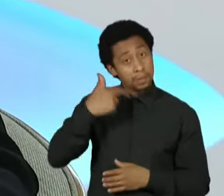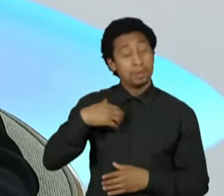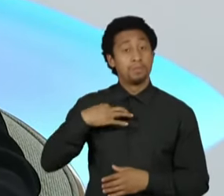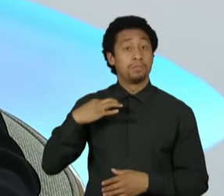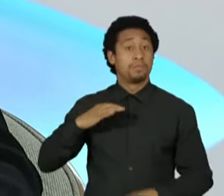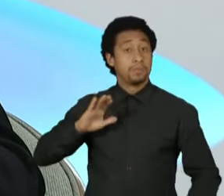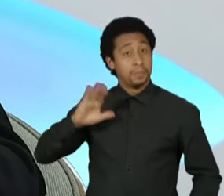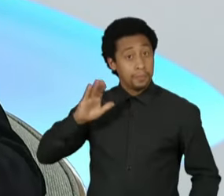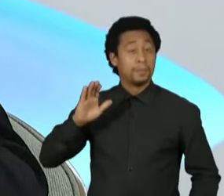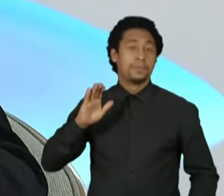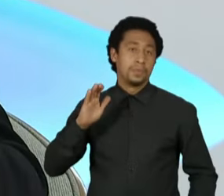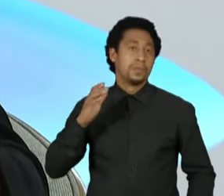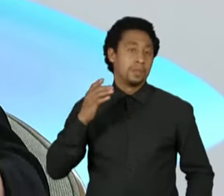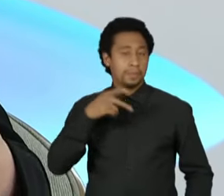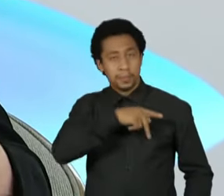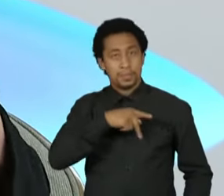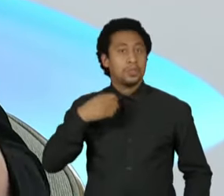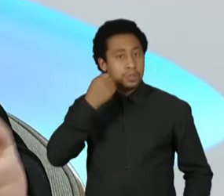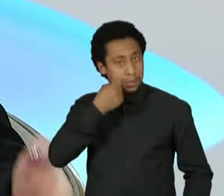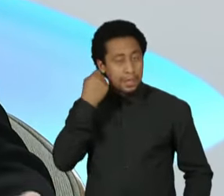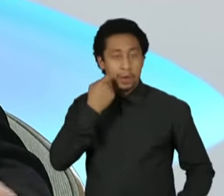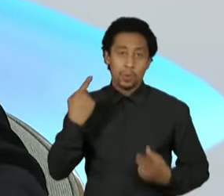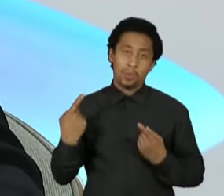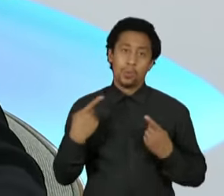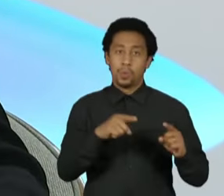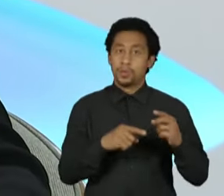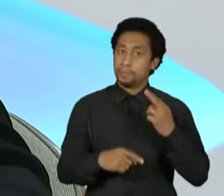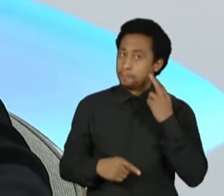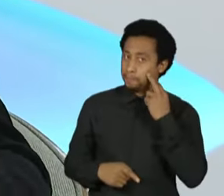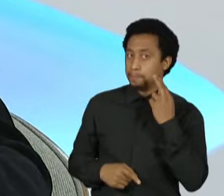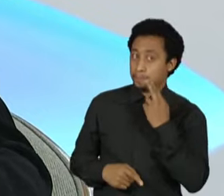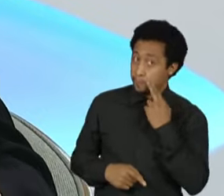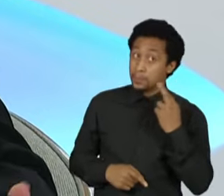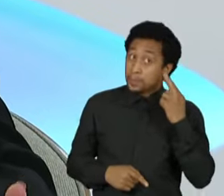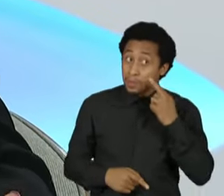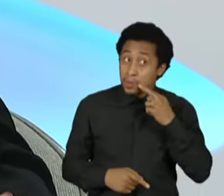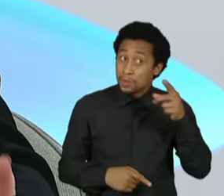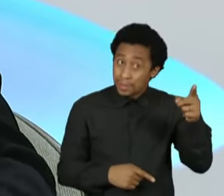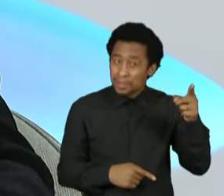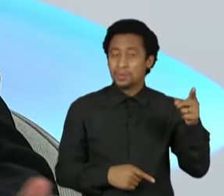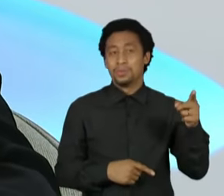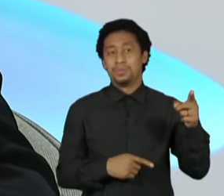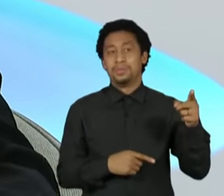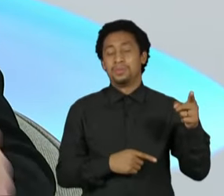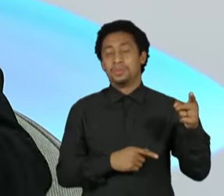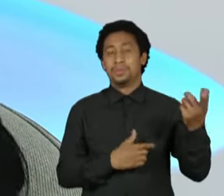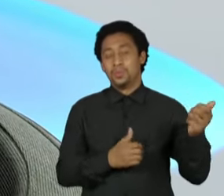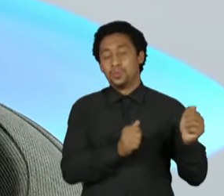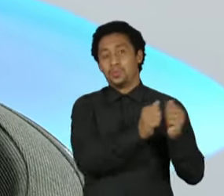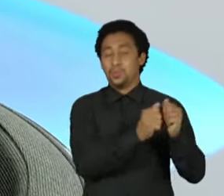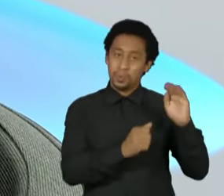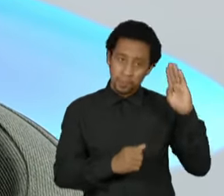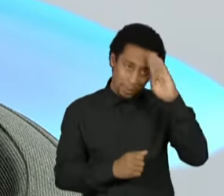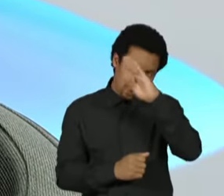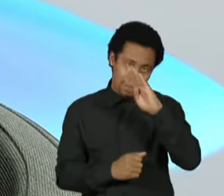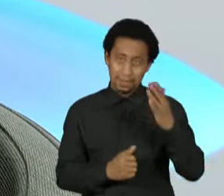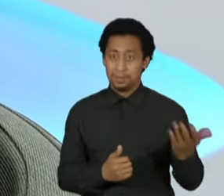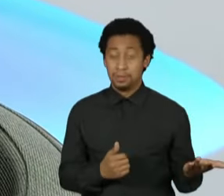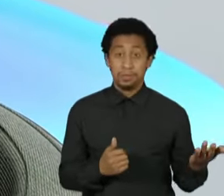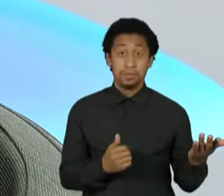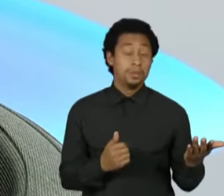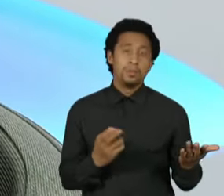amigo Rodrigo Pacheco. Ele era o candidato do presidente Bolsonaro. E é inadmissível você ter numa democracia dois